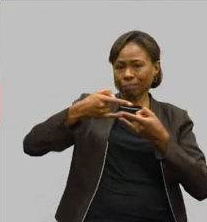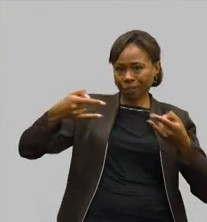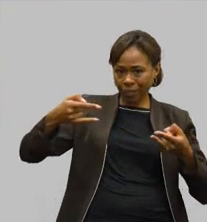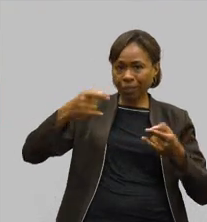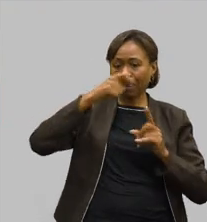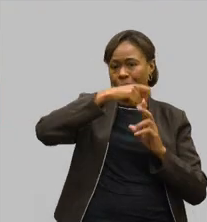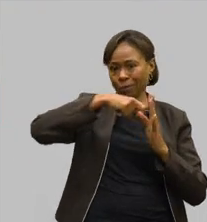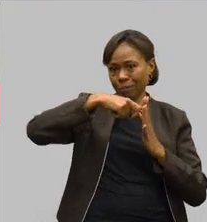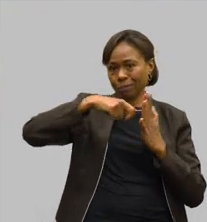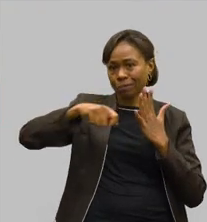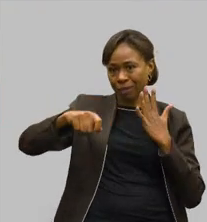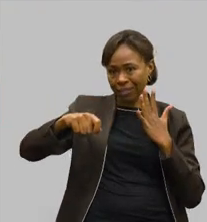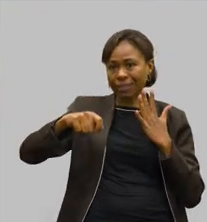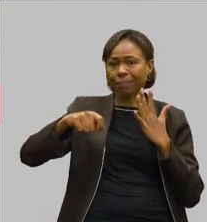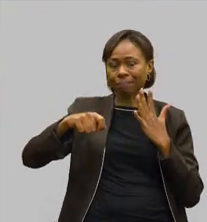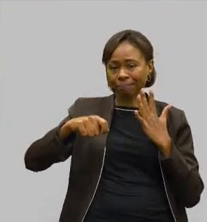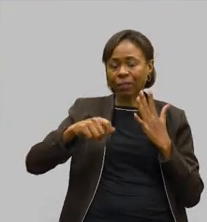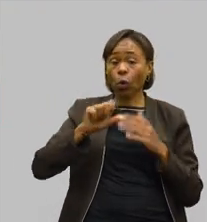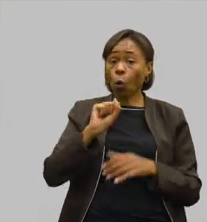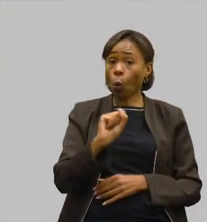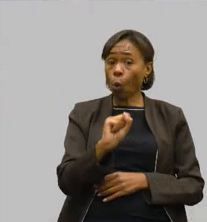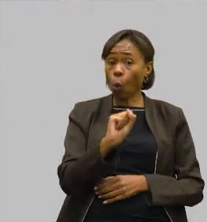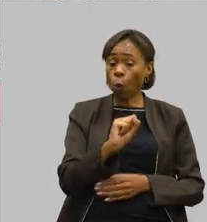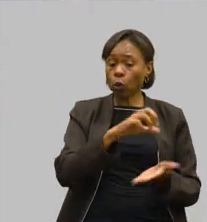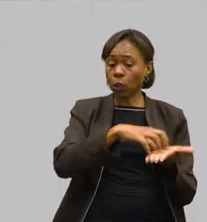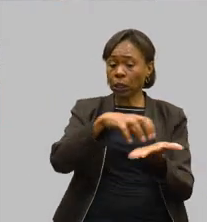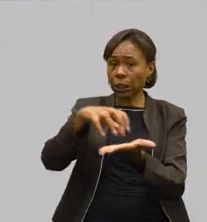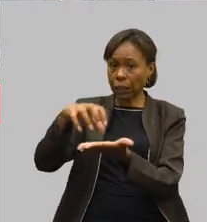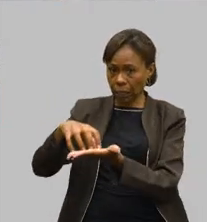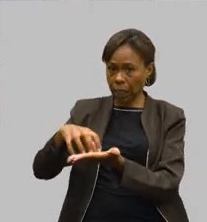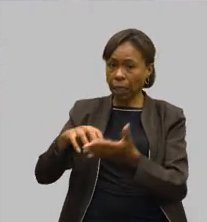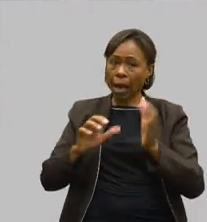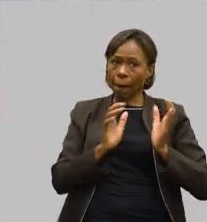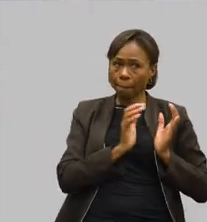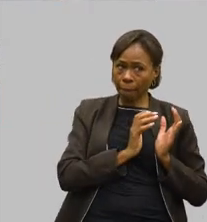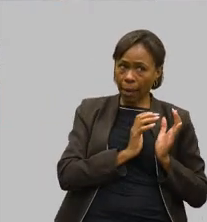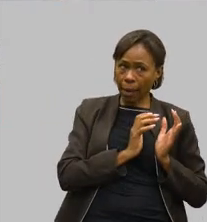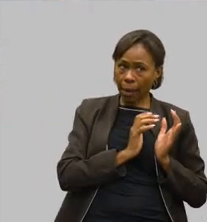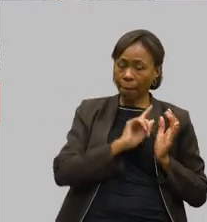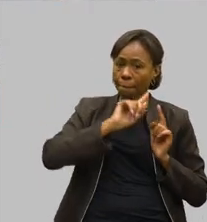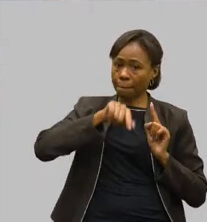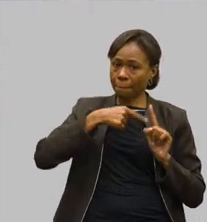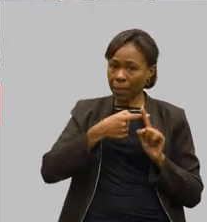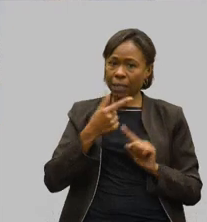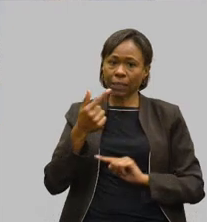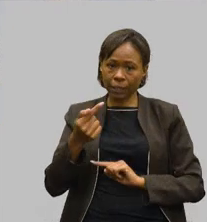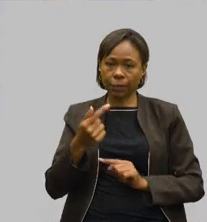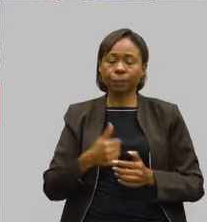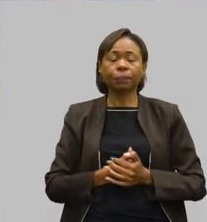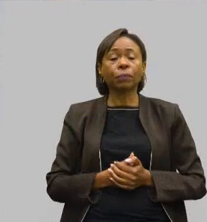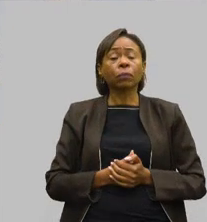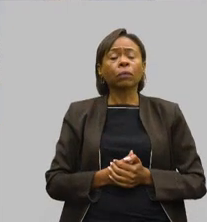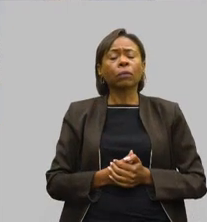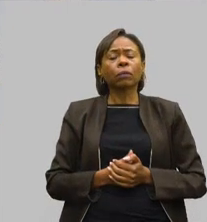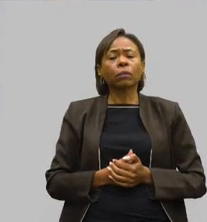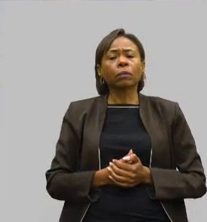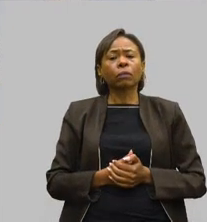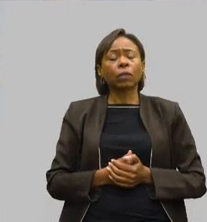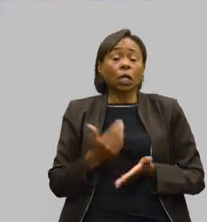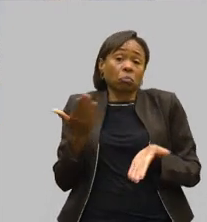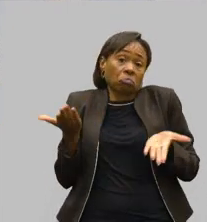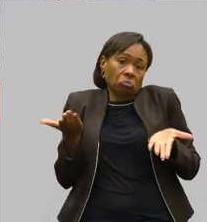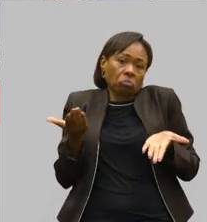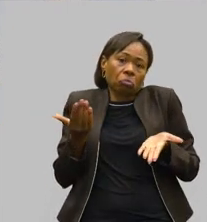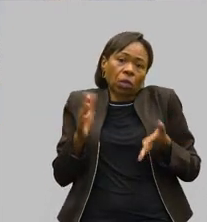pagar o mínimo, são oito entidades, APAES mais sete. Um instrumento vindo da secretaria, quem sabe,